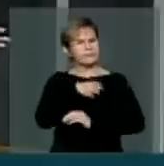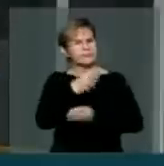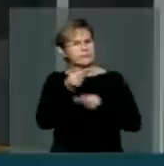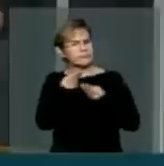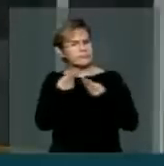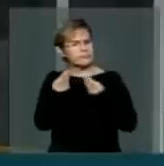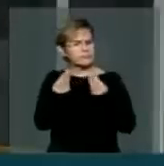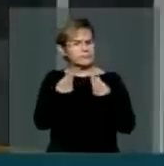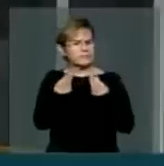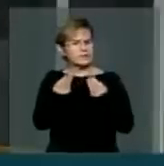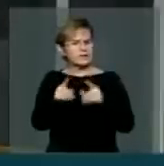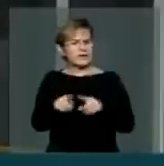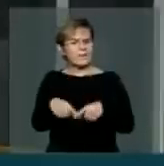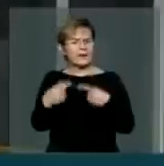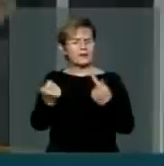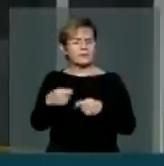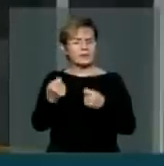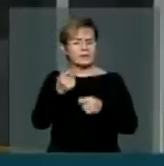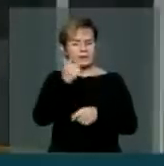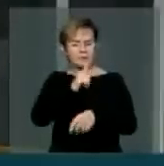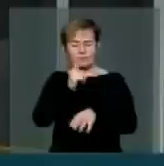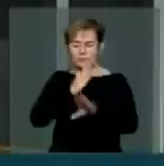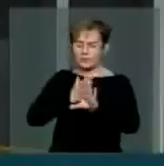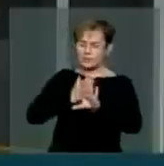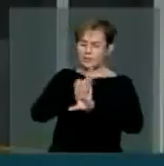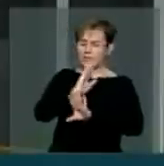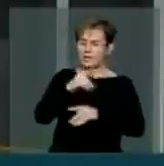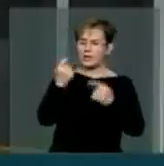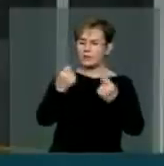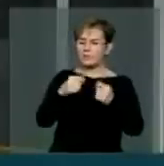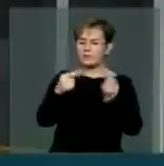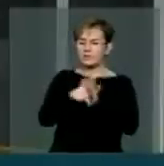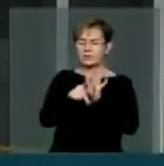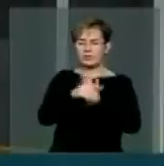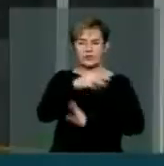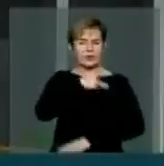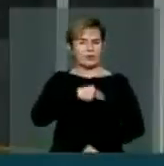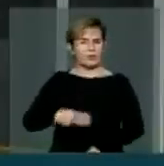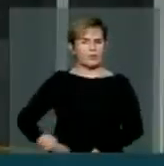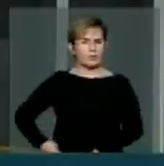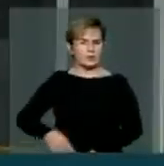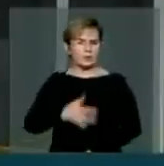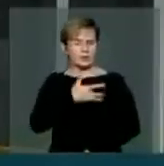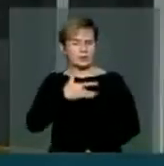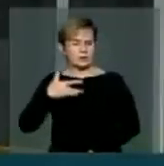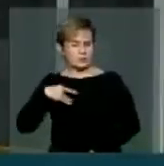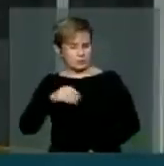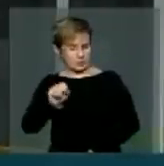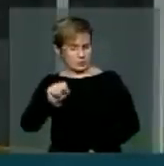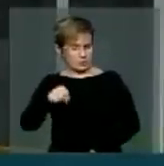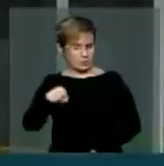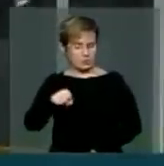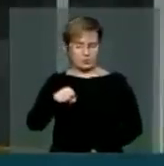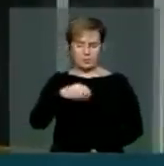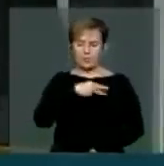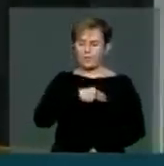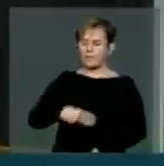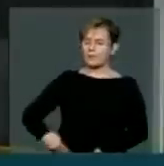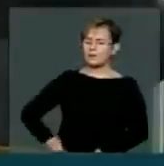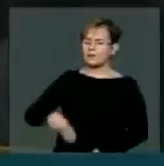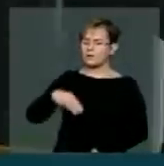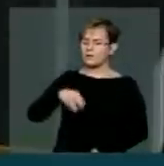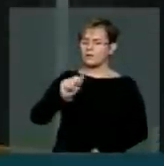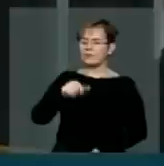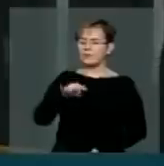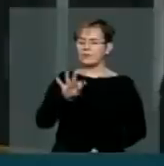entanto, para que seja aprovado, é preciso que haja o sim do ministro da Saúde, ou sim do ministro Mântega, para